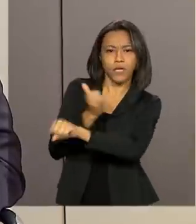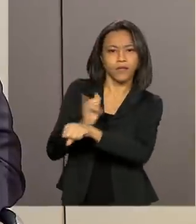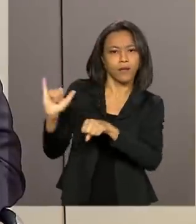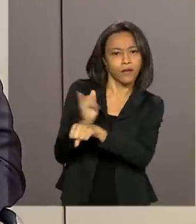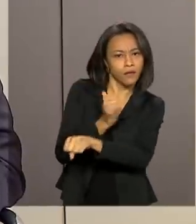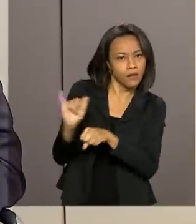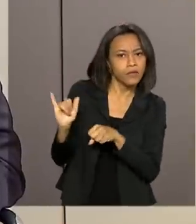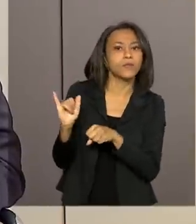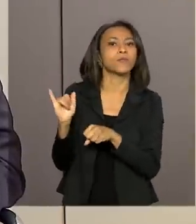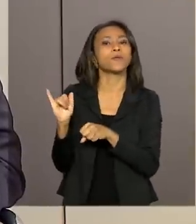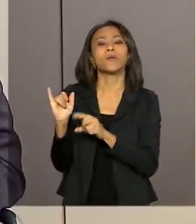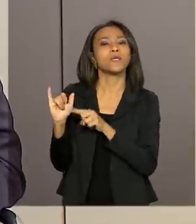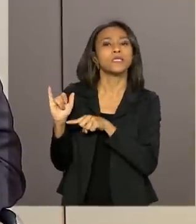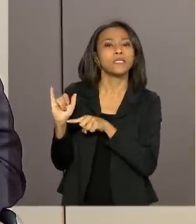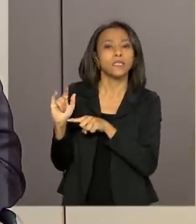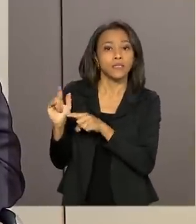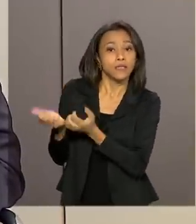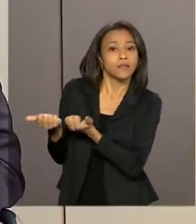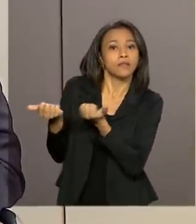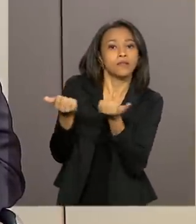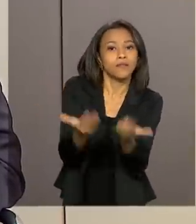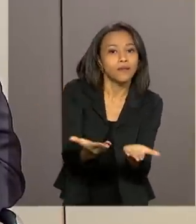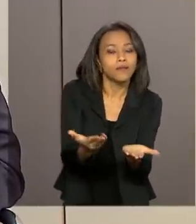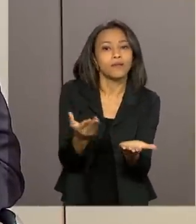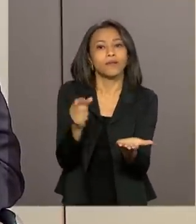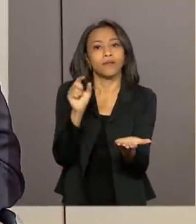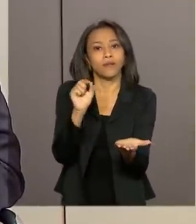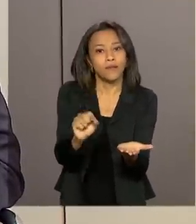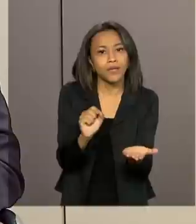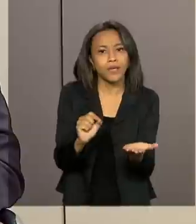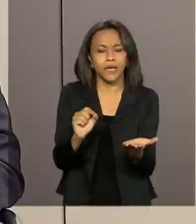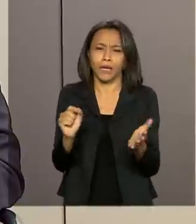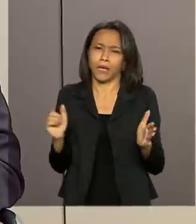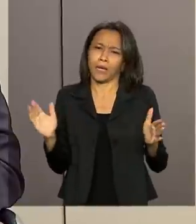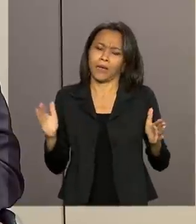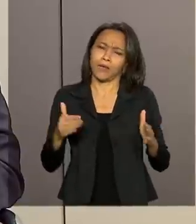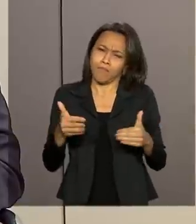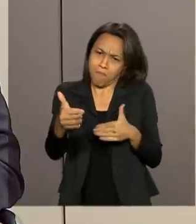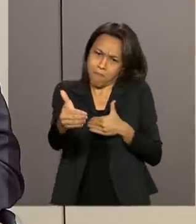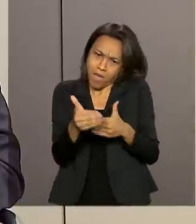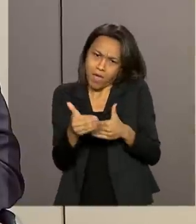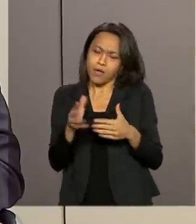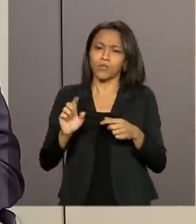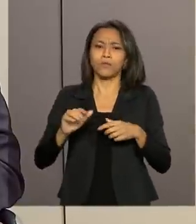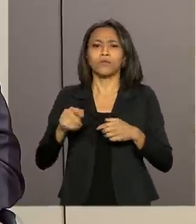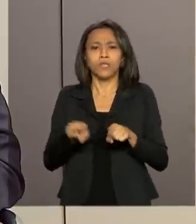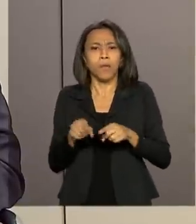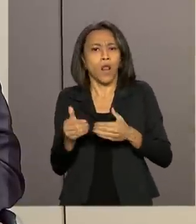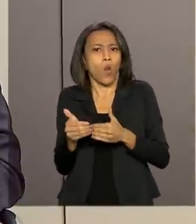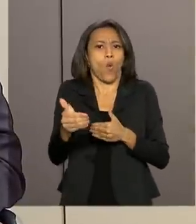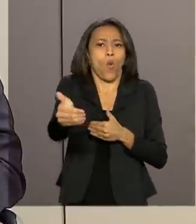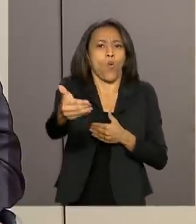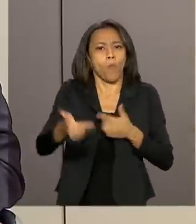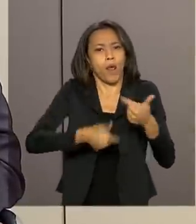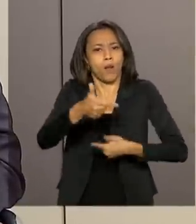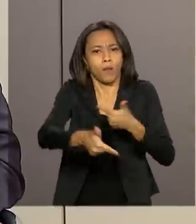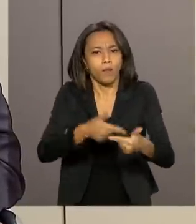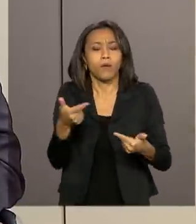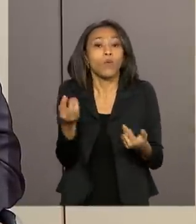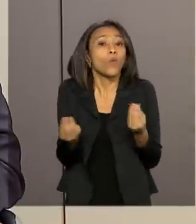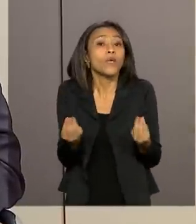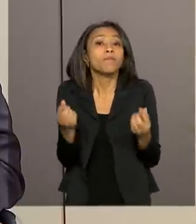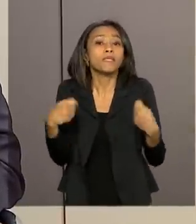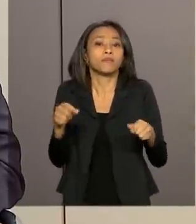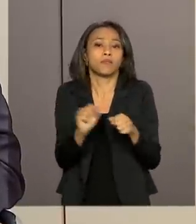que dê uma sinalização para médio e longo prazo do que tem que ser feito na Amazônia e, ao mesmo